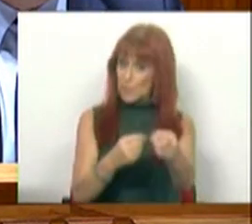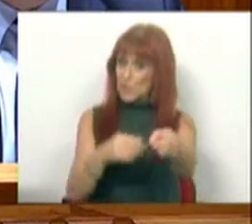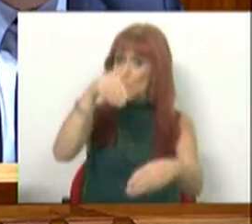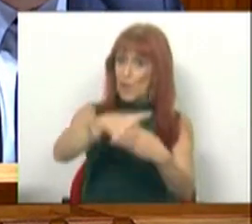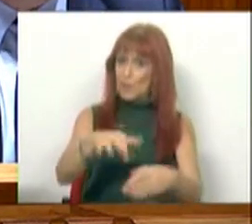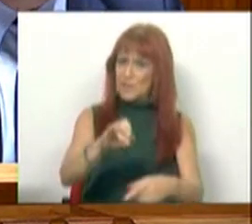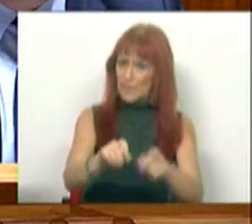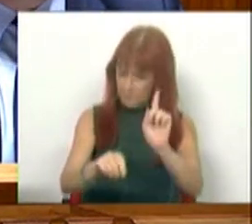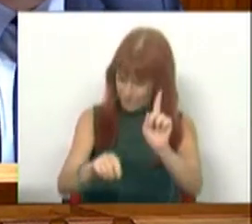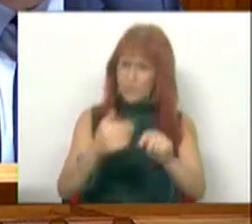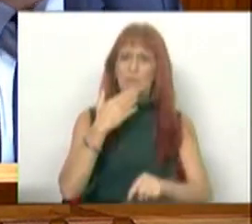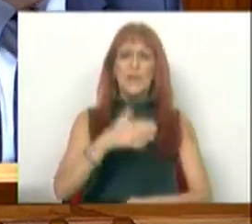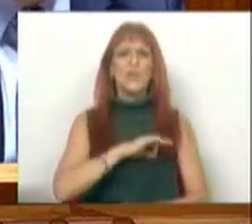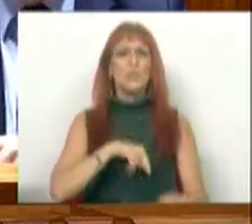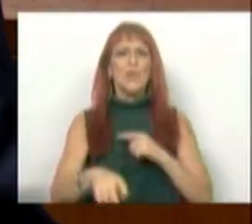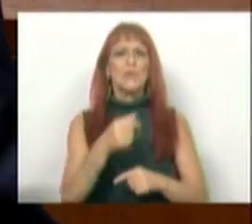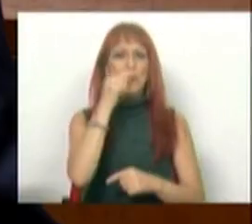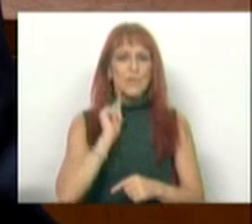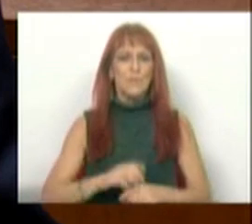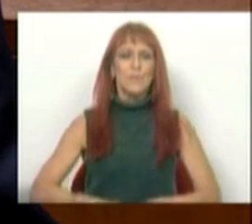voto do Partido Comunista Português. Muito obrigado, Sr. Deputado.